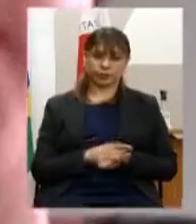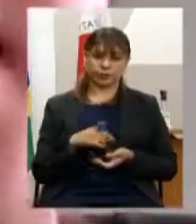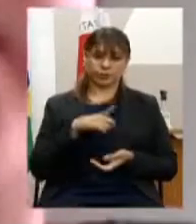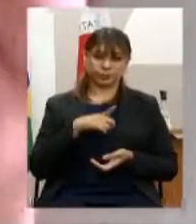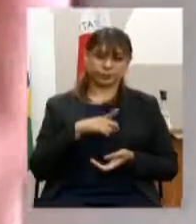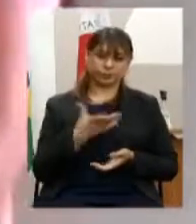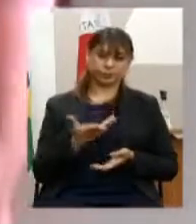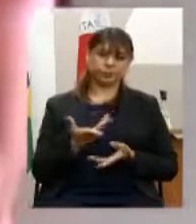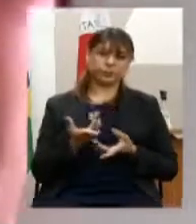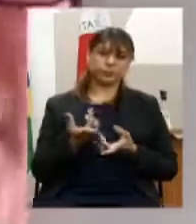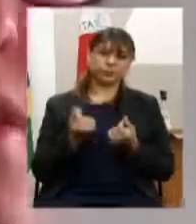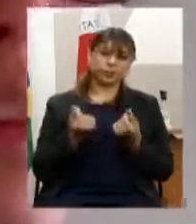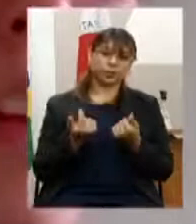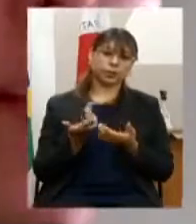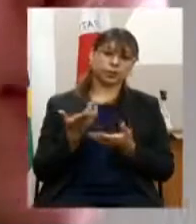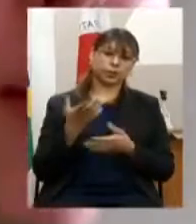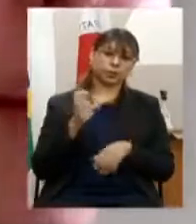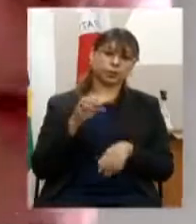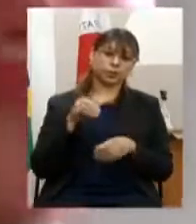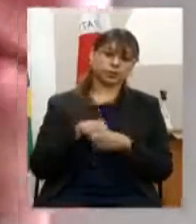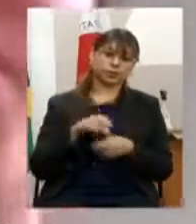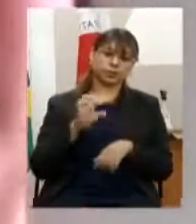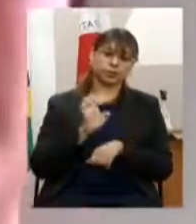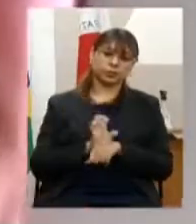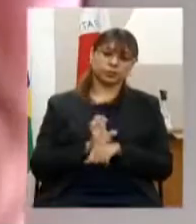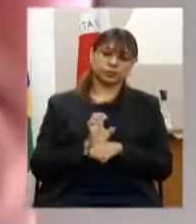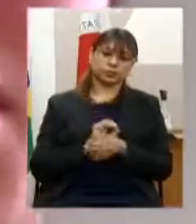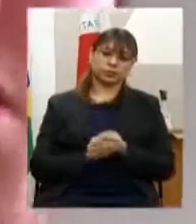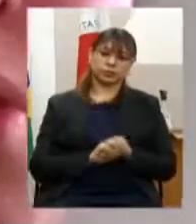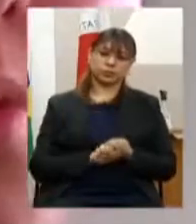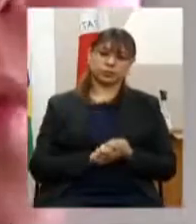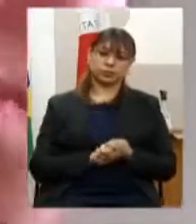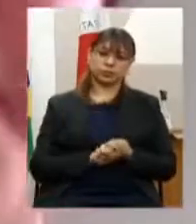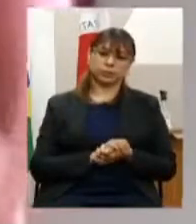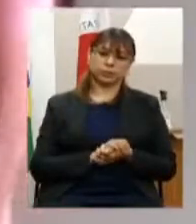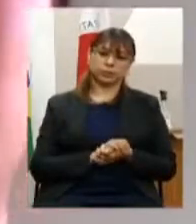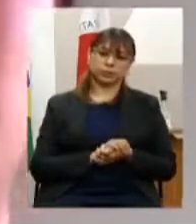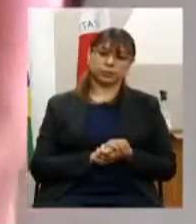pelo Estado para fazer a institucionalização dessas pessoas